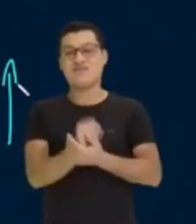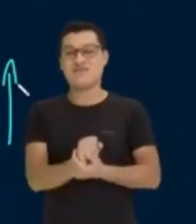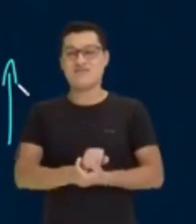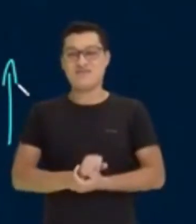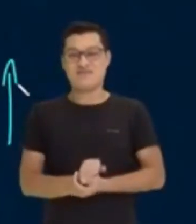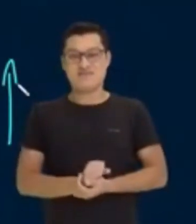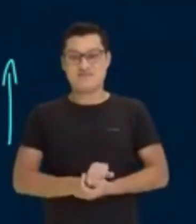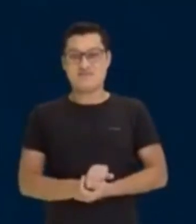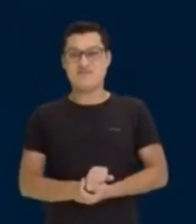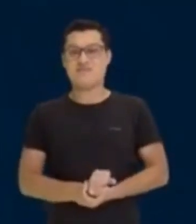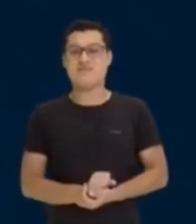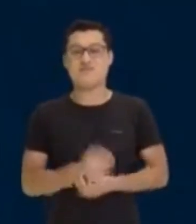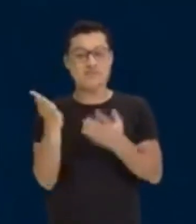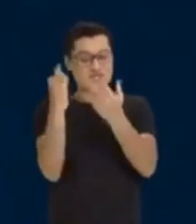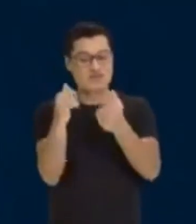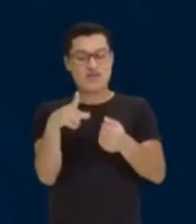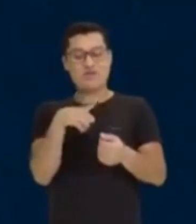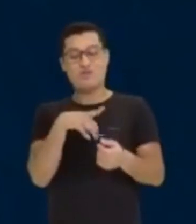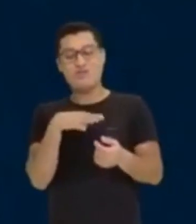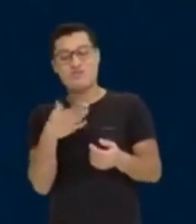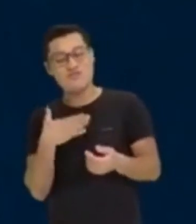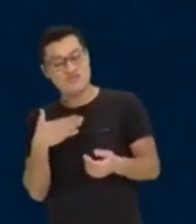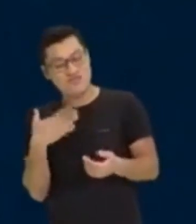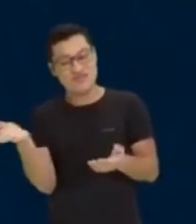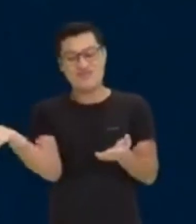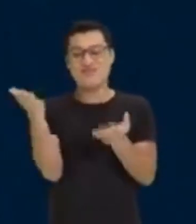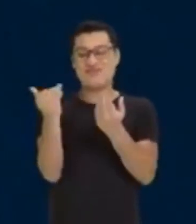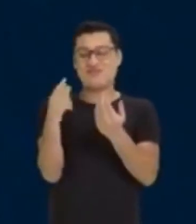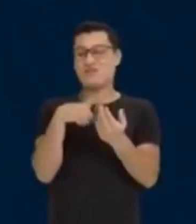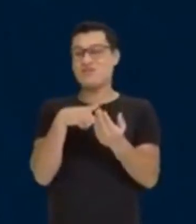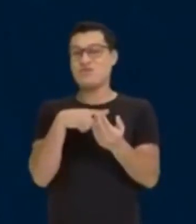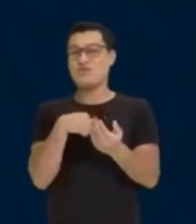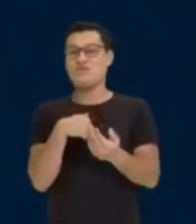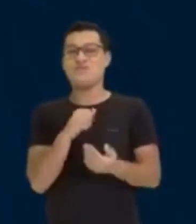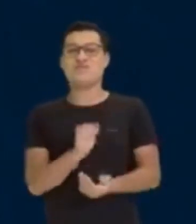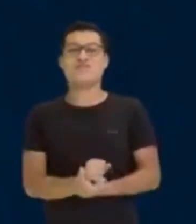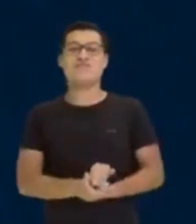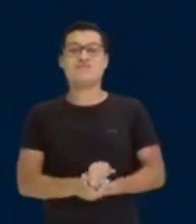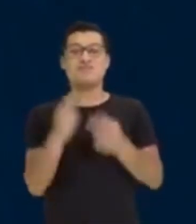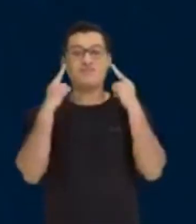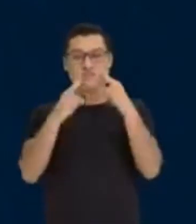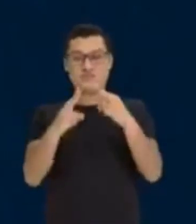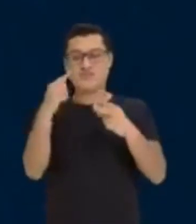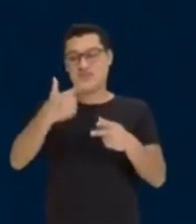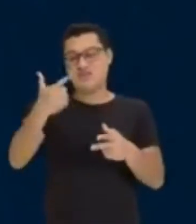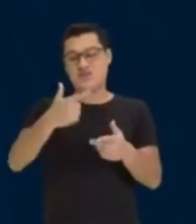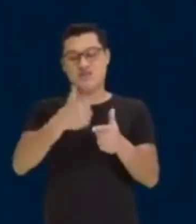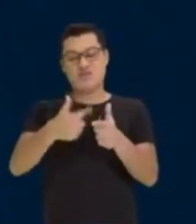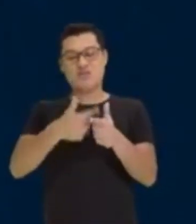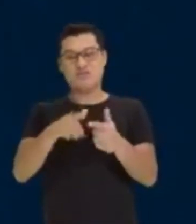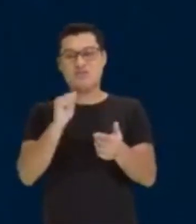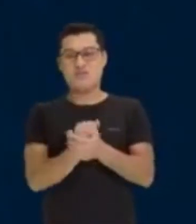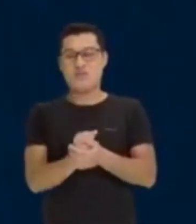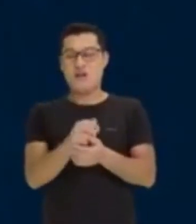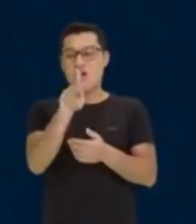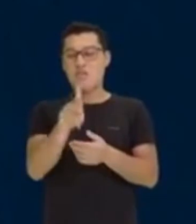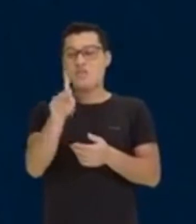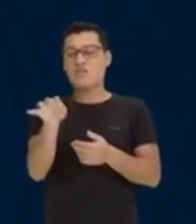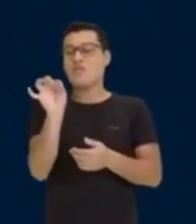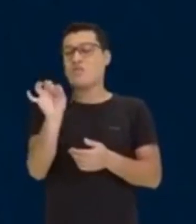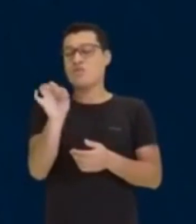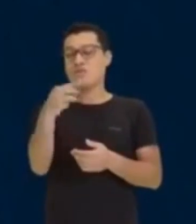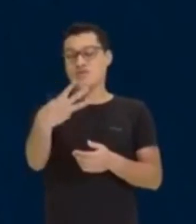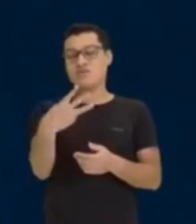isso aí. Vem comigo, vem comigo. Olha essa outra situação agora. Agora, ele... Pessoal, o que são esses 6